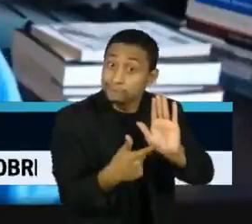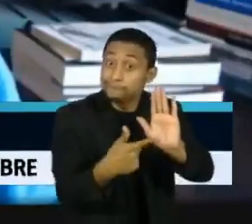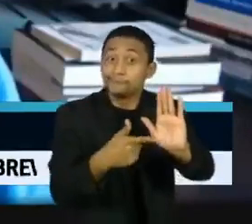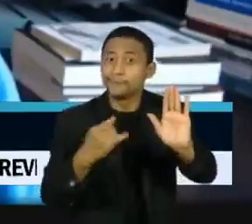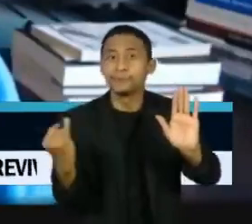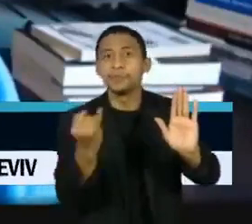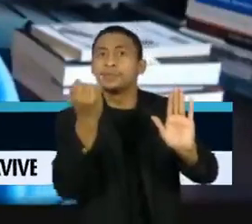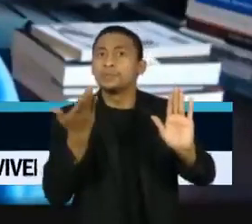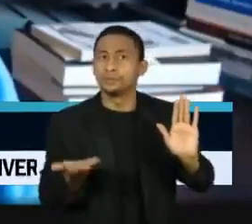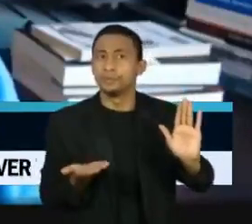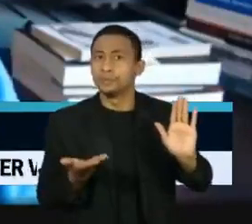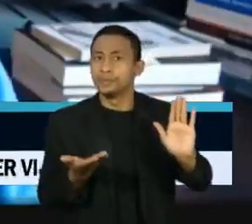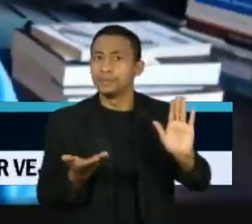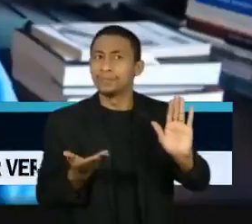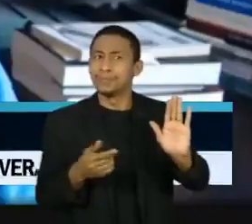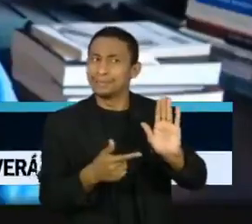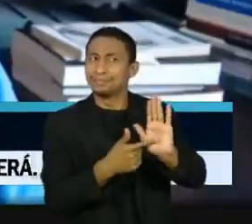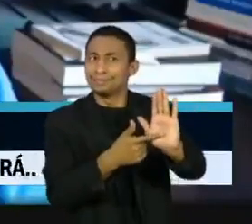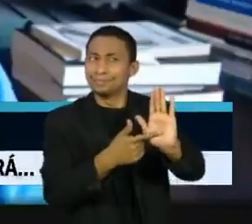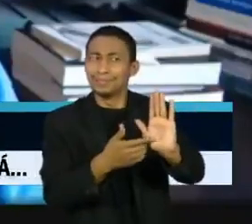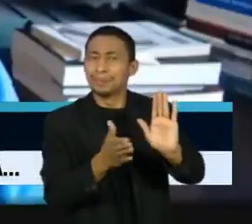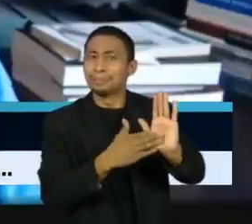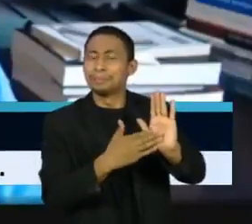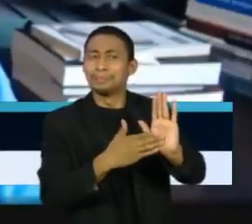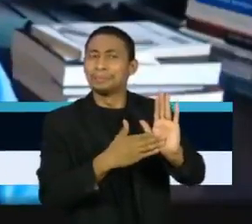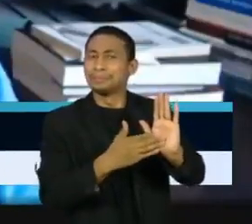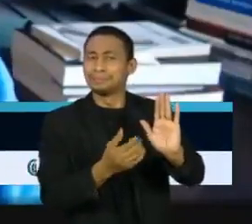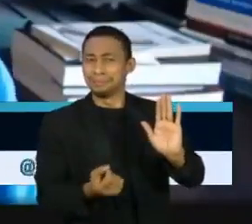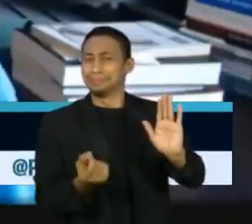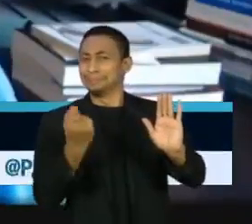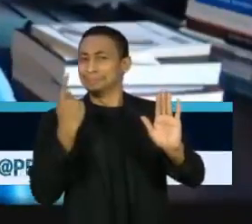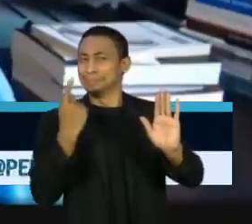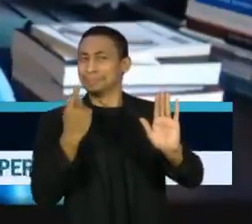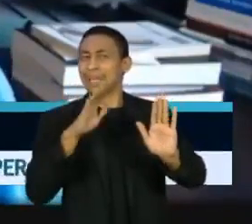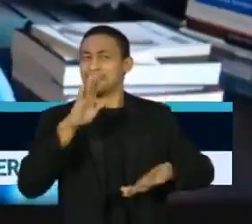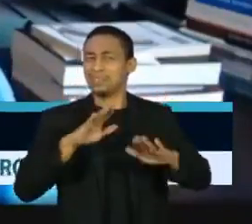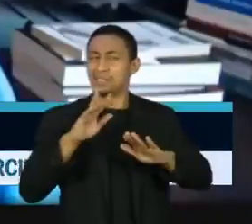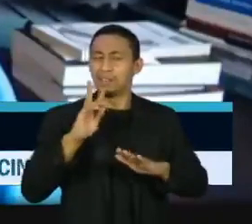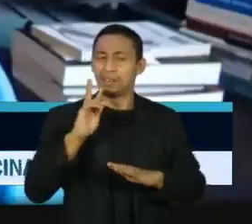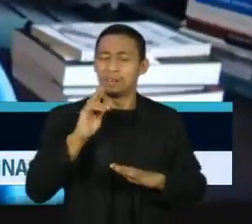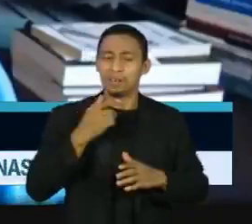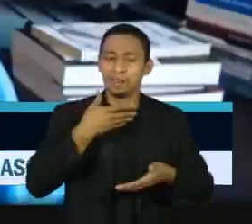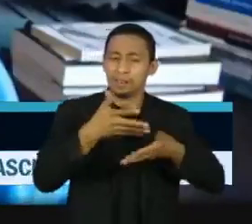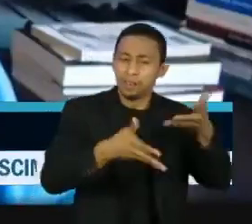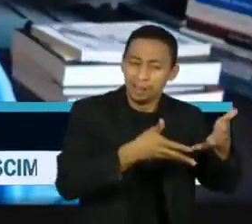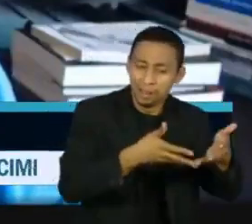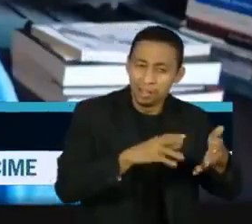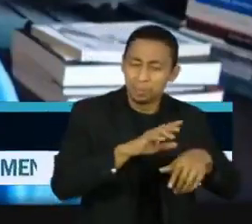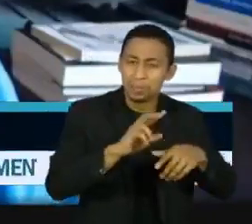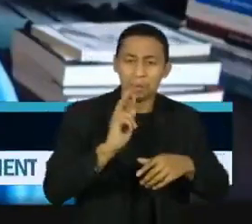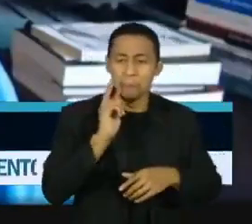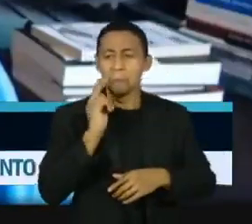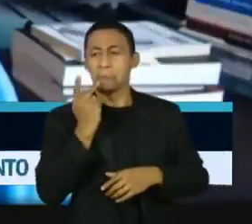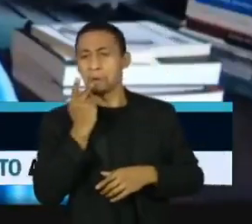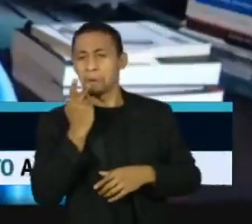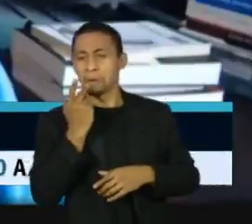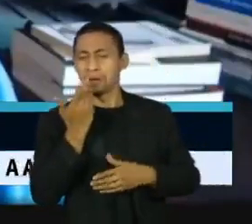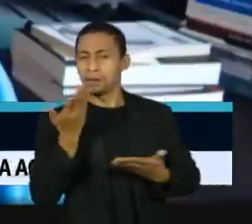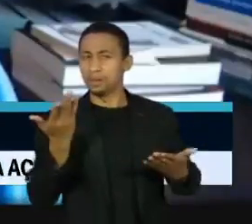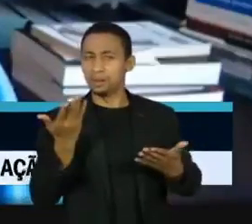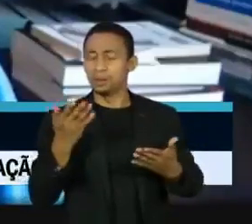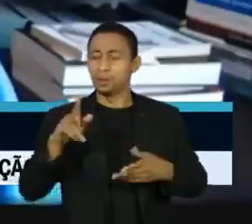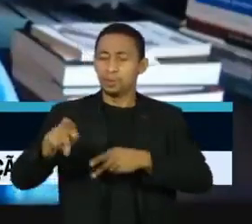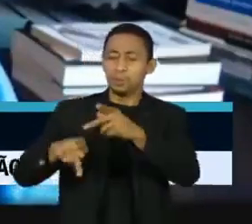contraditórios, diz uma coisa, outra vez diz outra coisa e a população fica um tanto perdida.